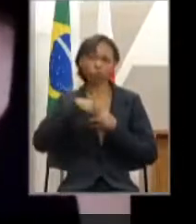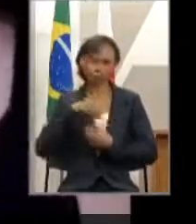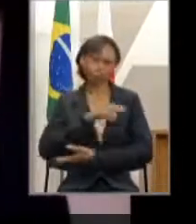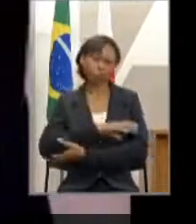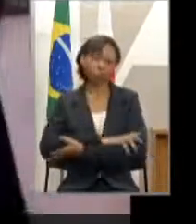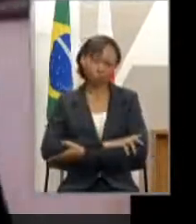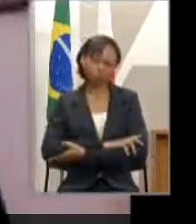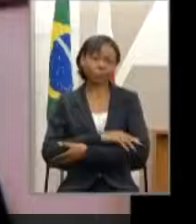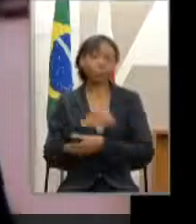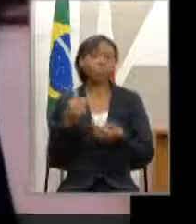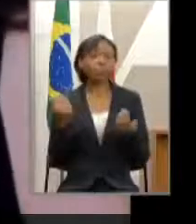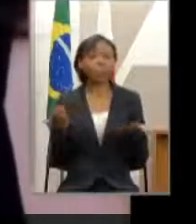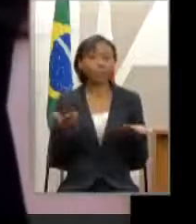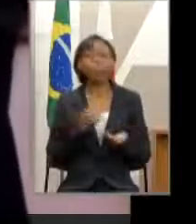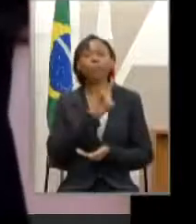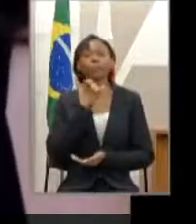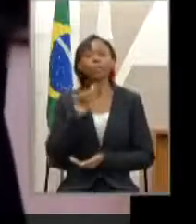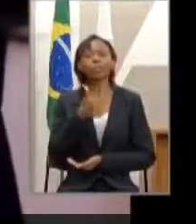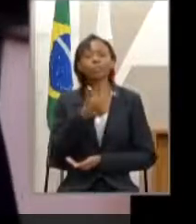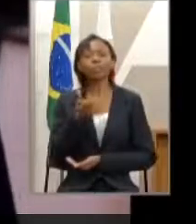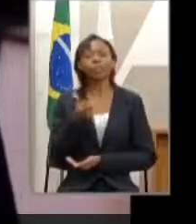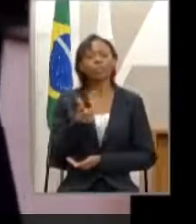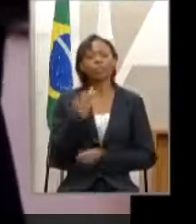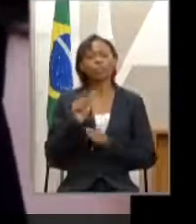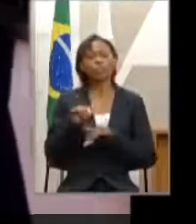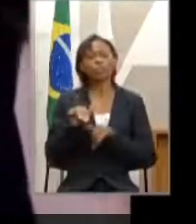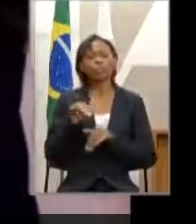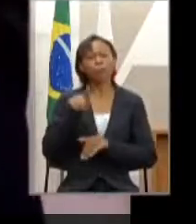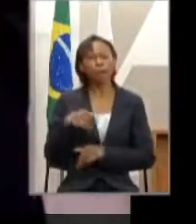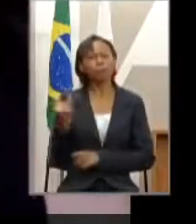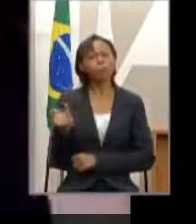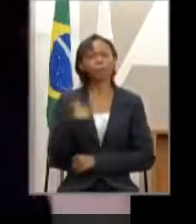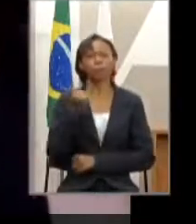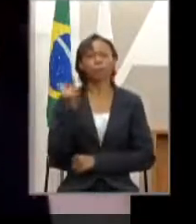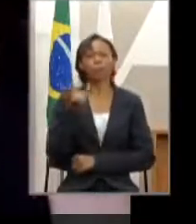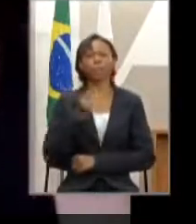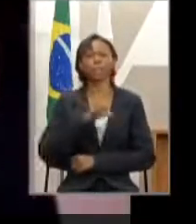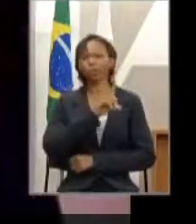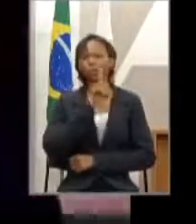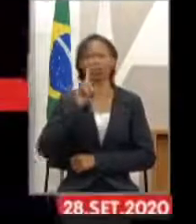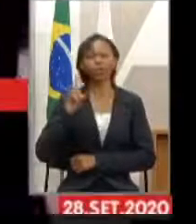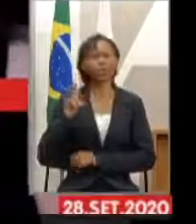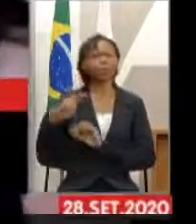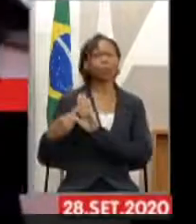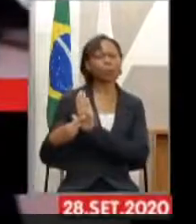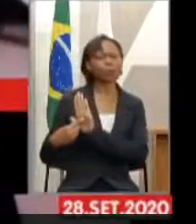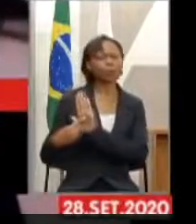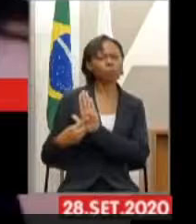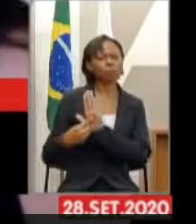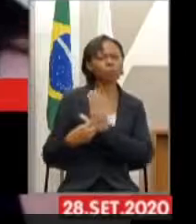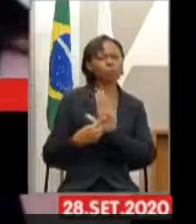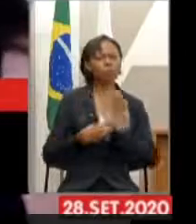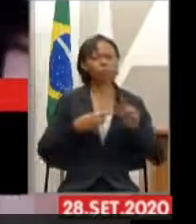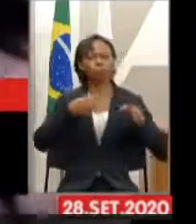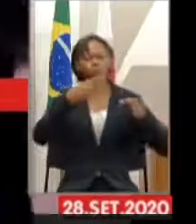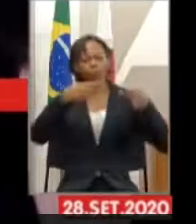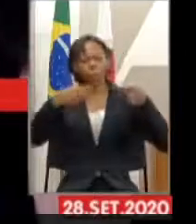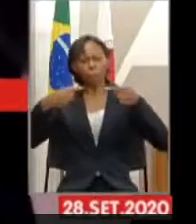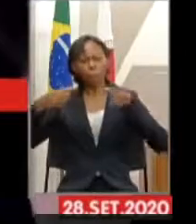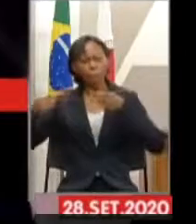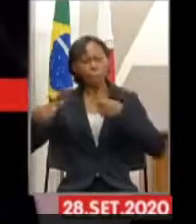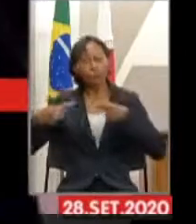Então, o dia 26 de setembro é uma importante data, para colocarmos à mesa toda essa discussão tão